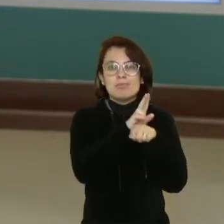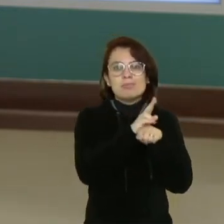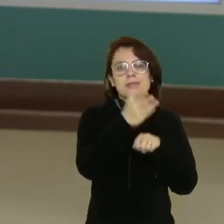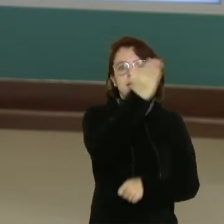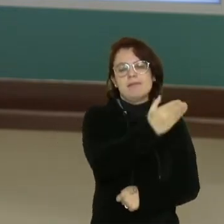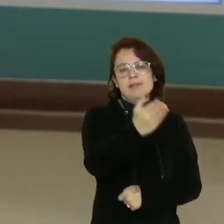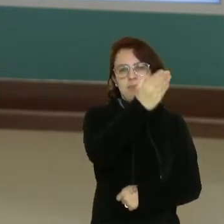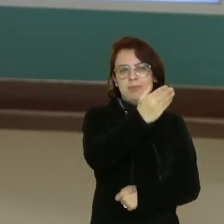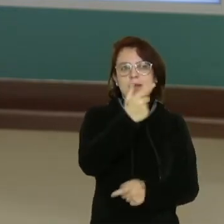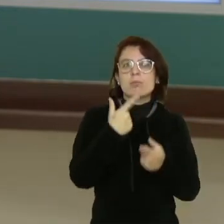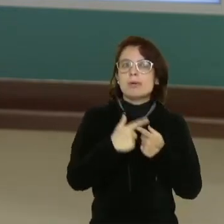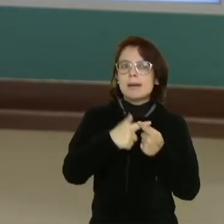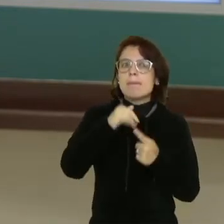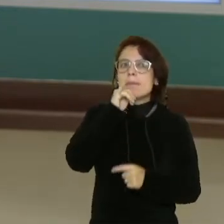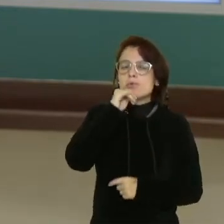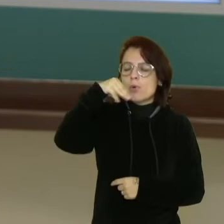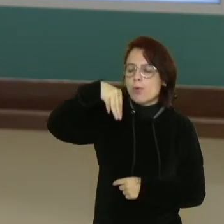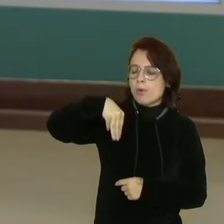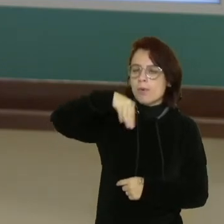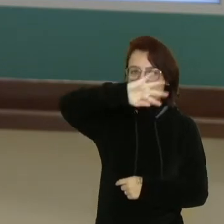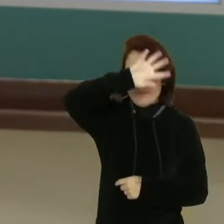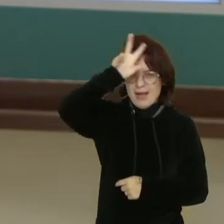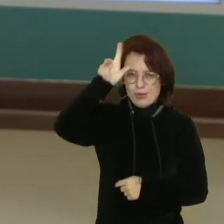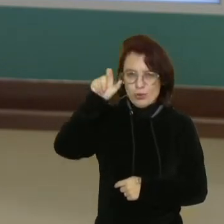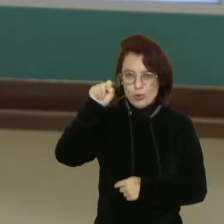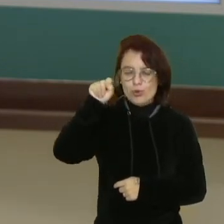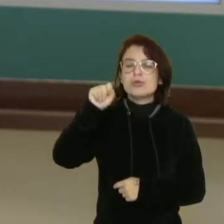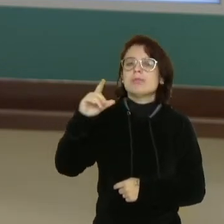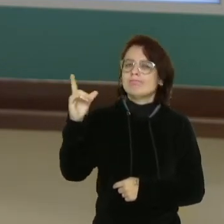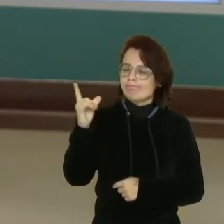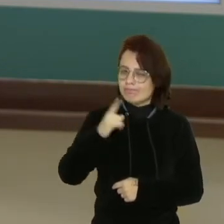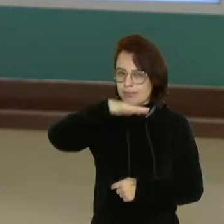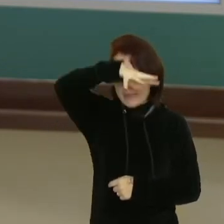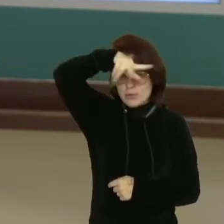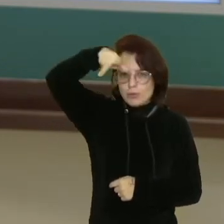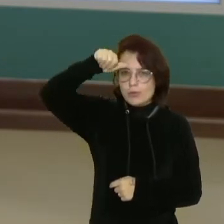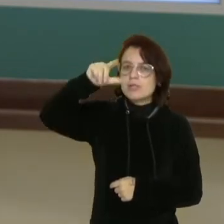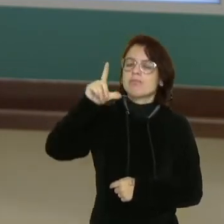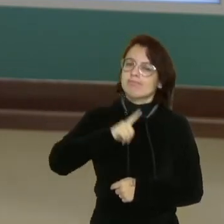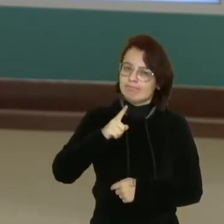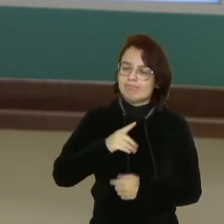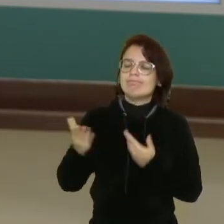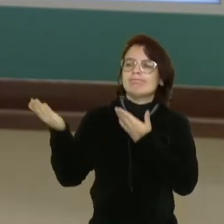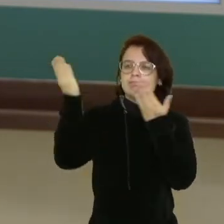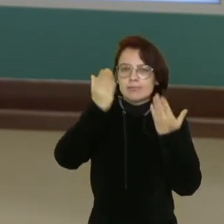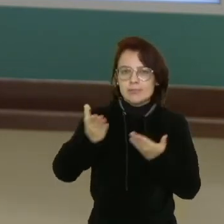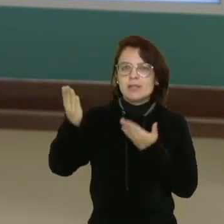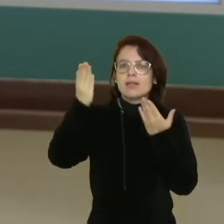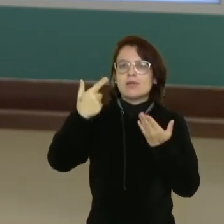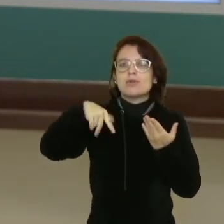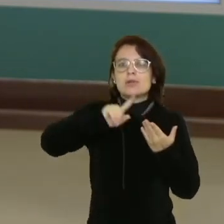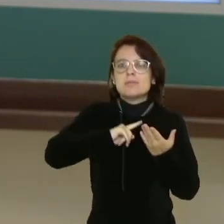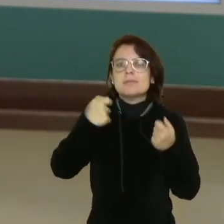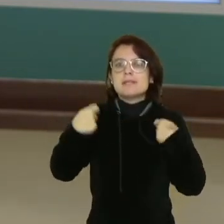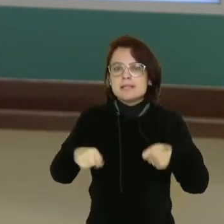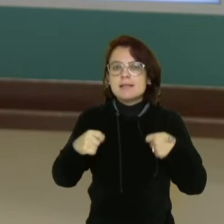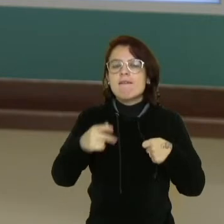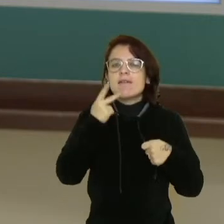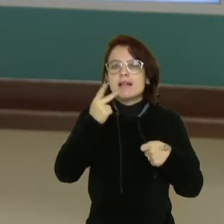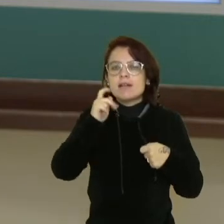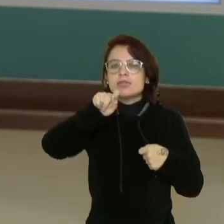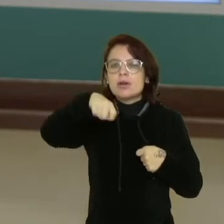amazônica no Mato Grosso. Então, se eu penso em doenças que atingem essa região, eu preciso pensar em políticas públicas